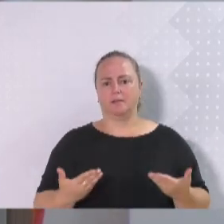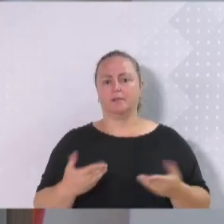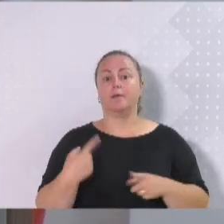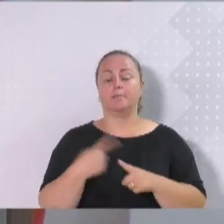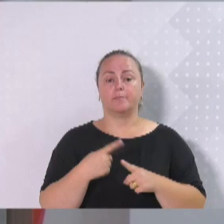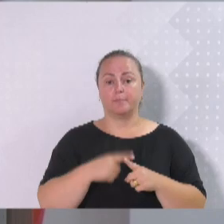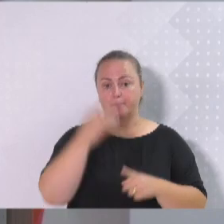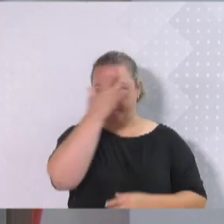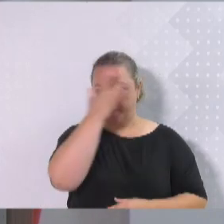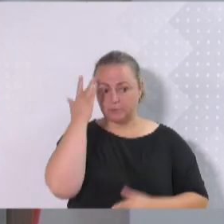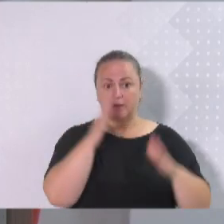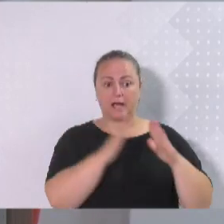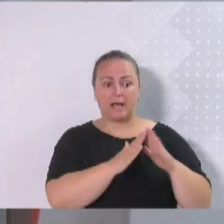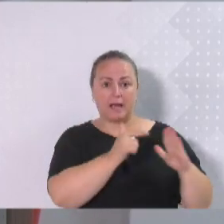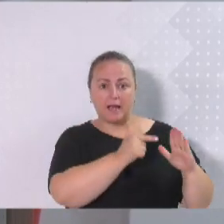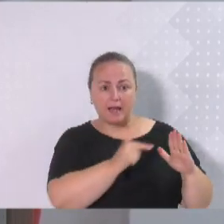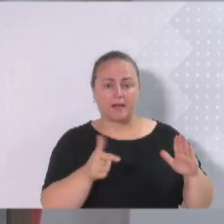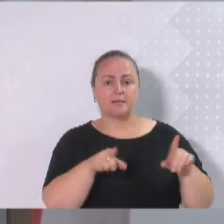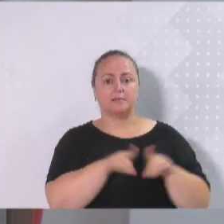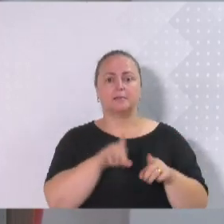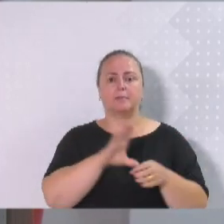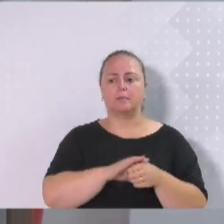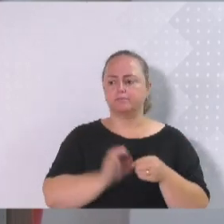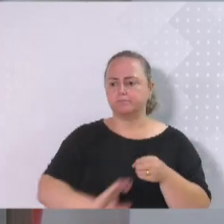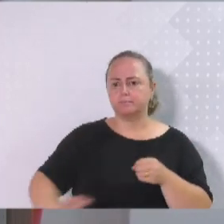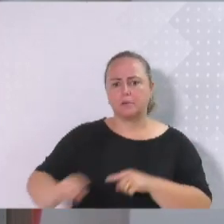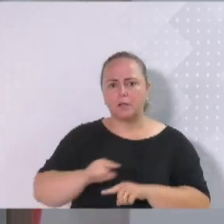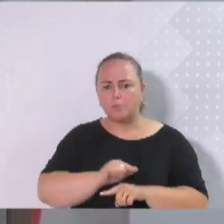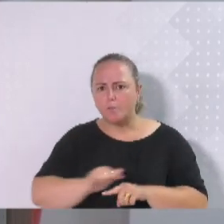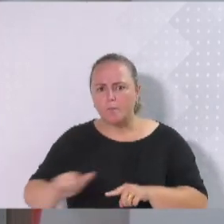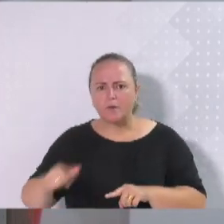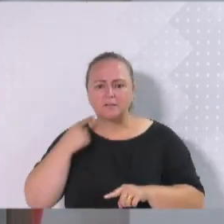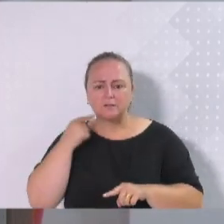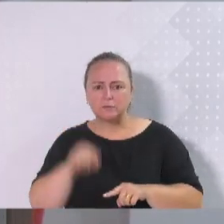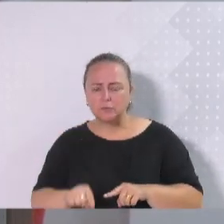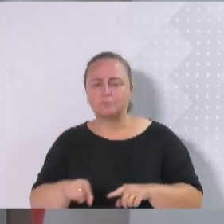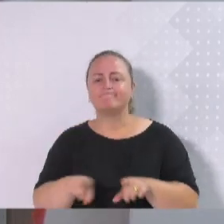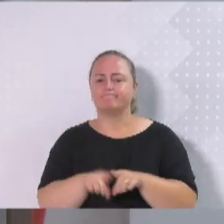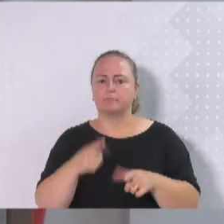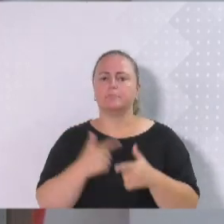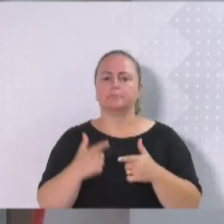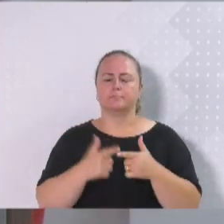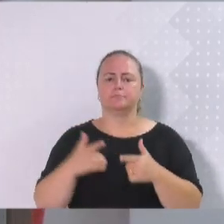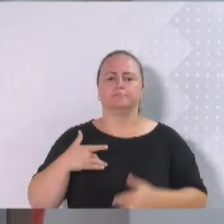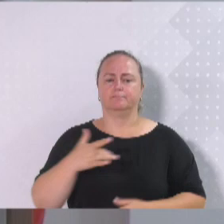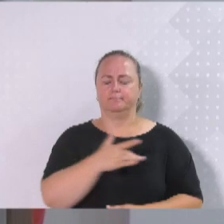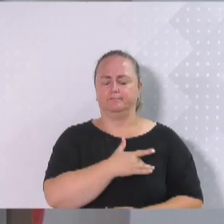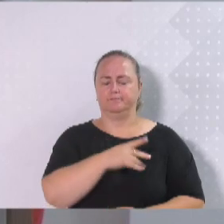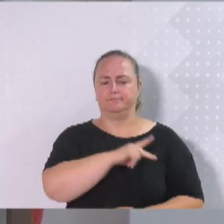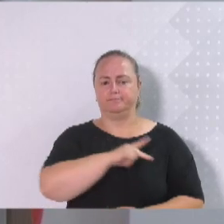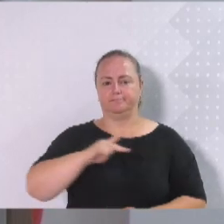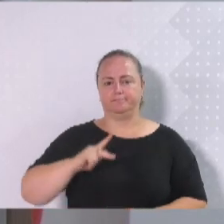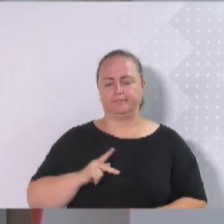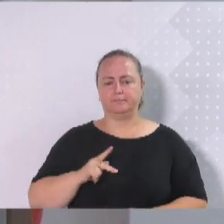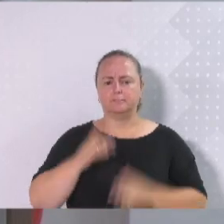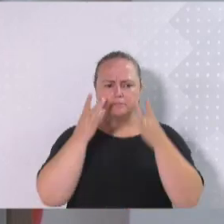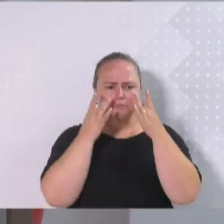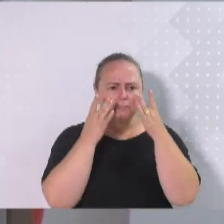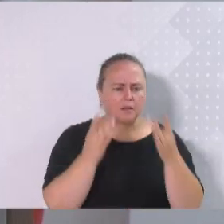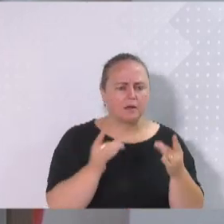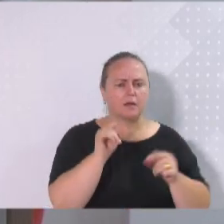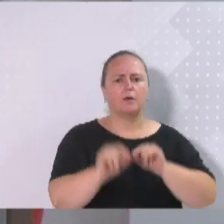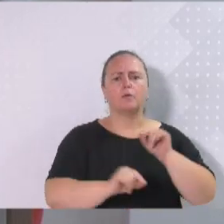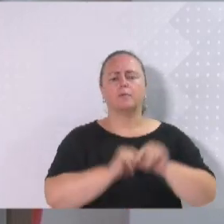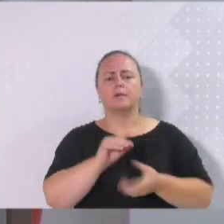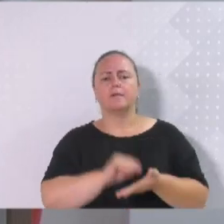e saneamento são problemas de saúde pública. Precisamos olhar para as necessidades da população. atualmente temos